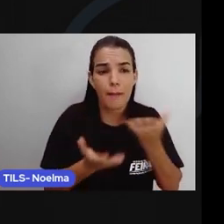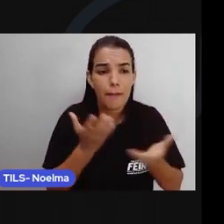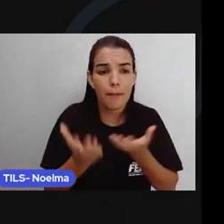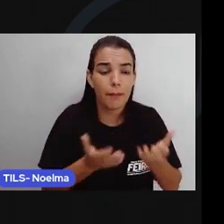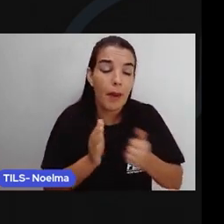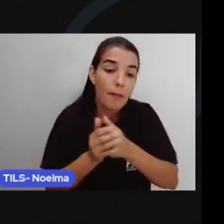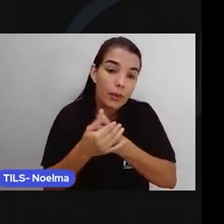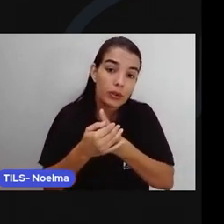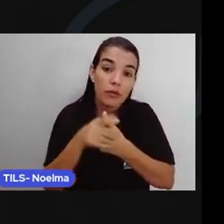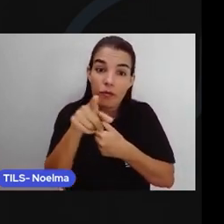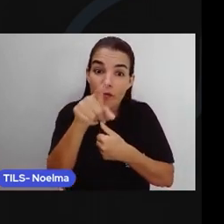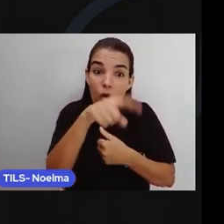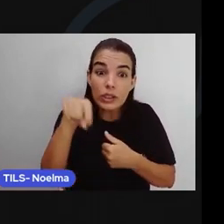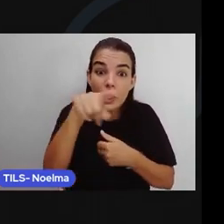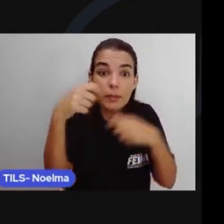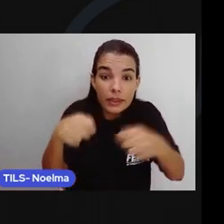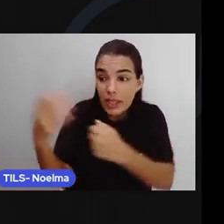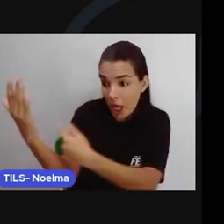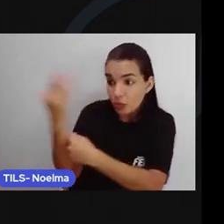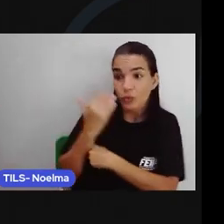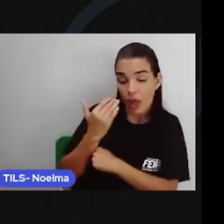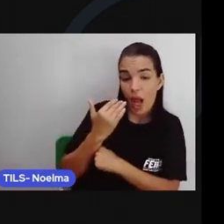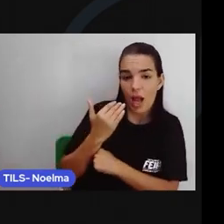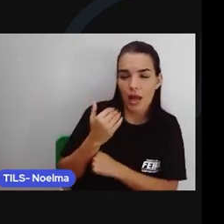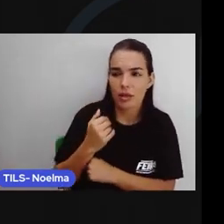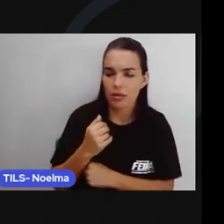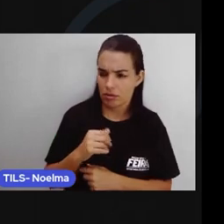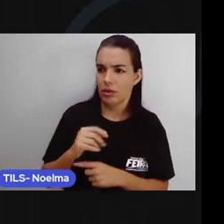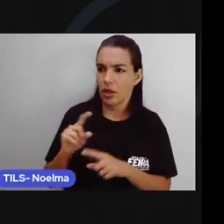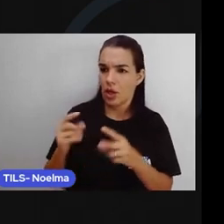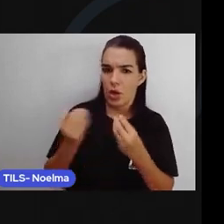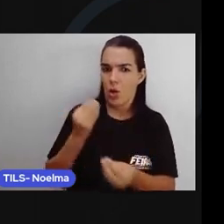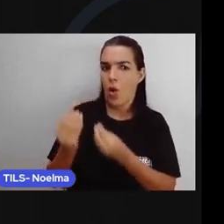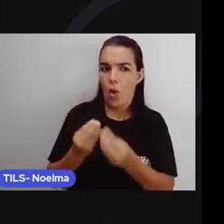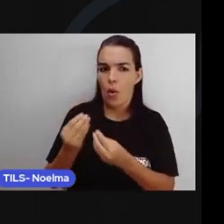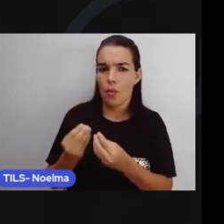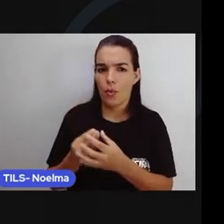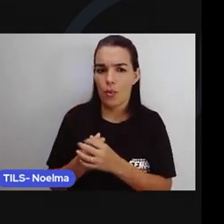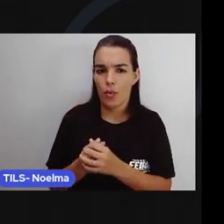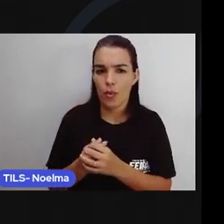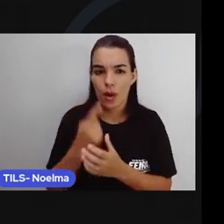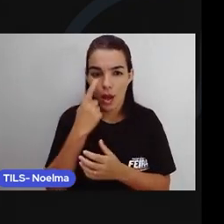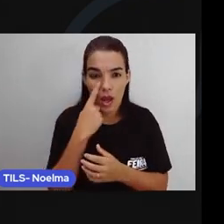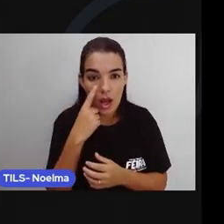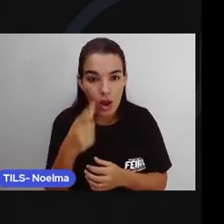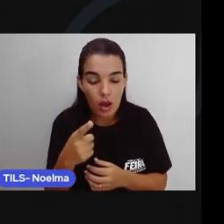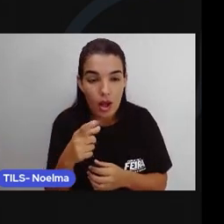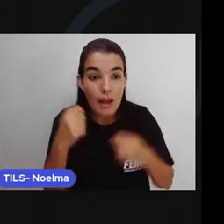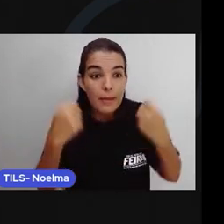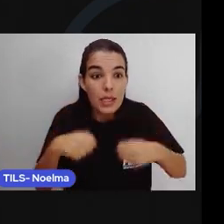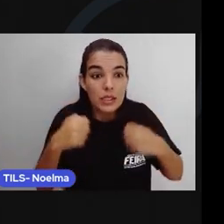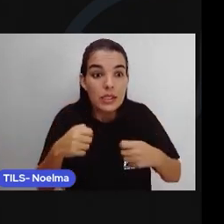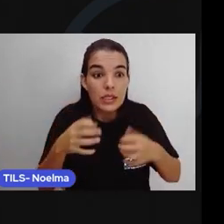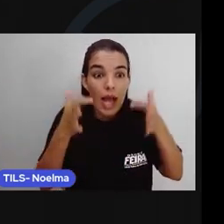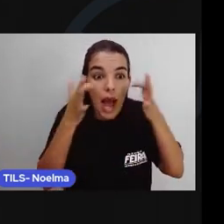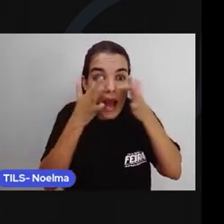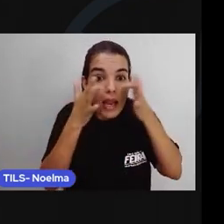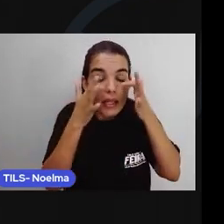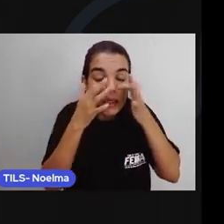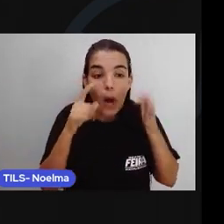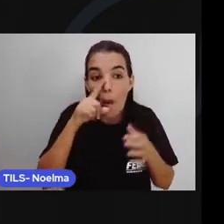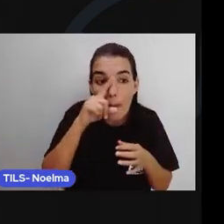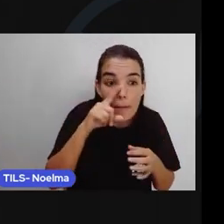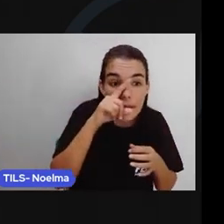nos ajudar Nós? Mas como? Alerta as pessoas Sobre o perigo que a terra passa Digam pra não